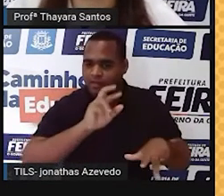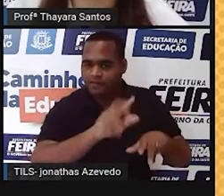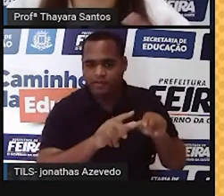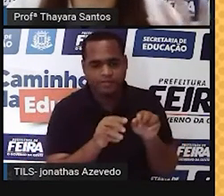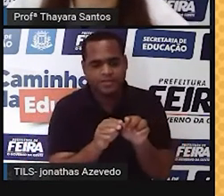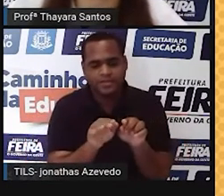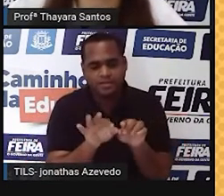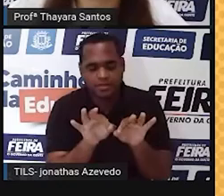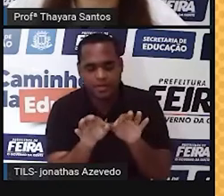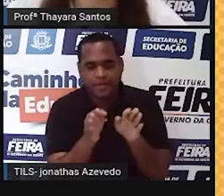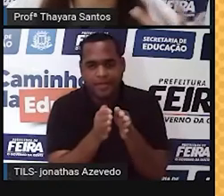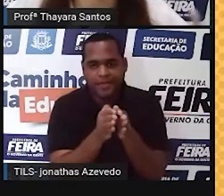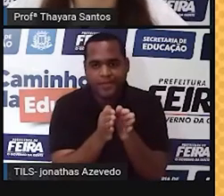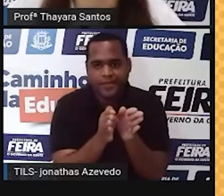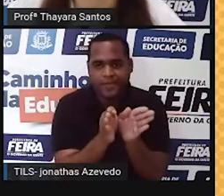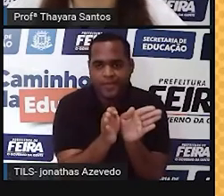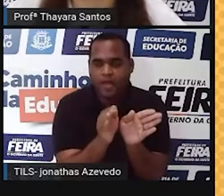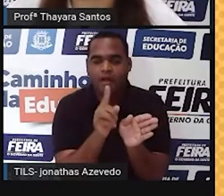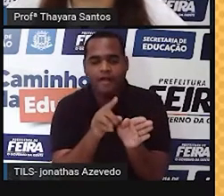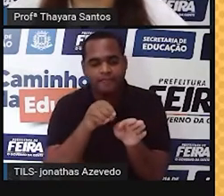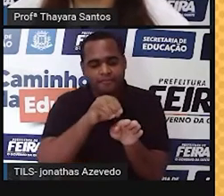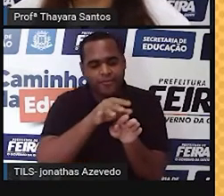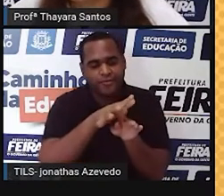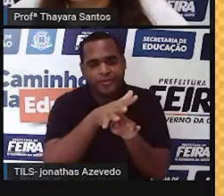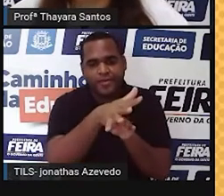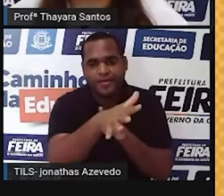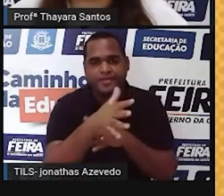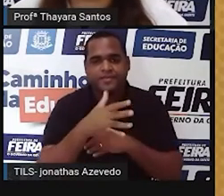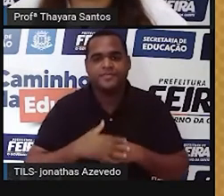deferente, para que ele possa ser eliminado.